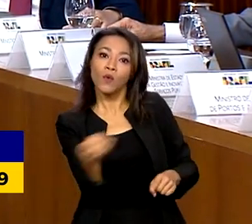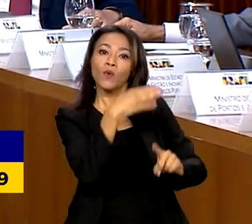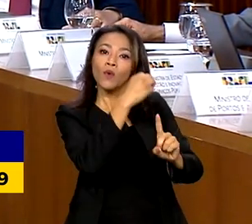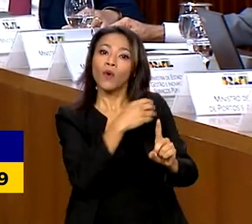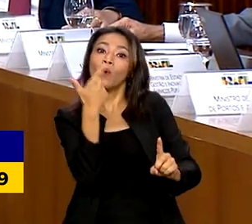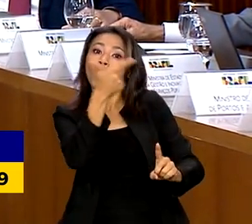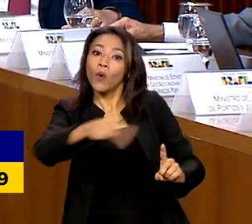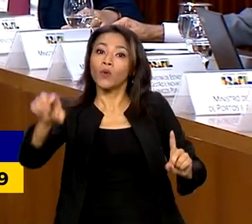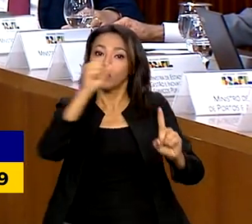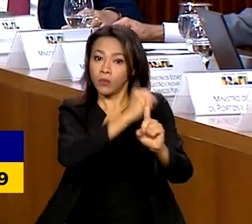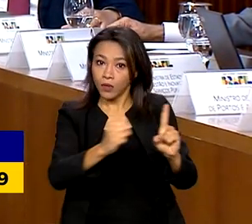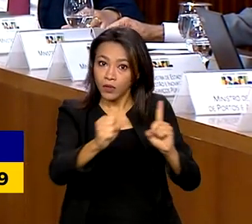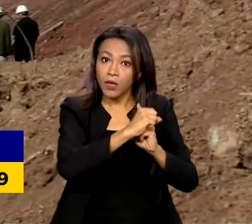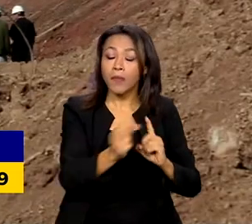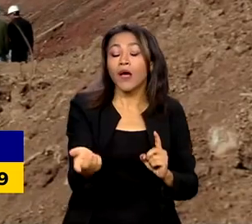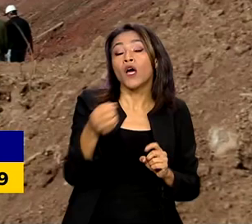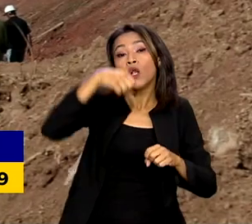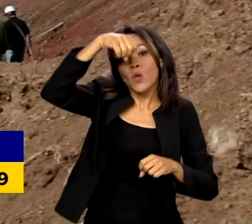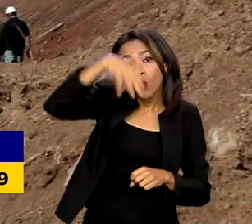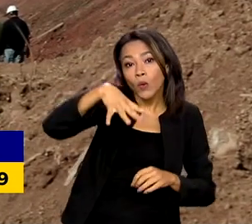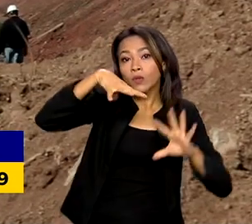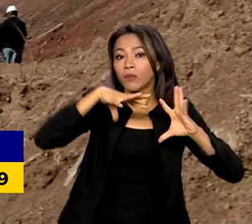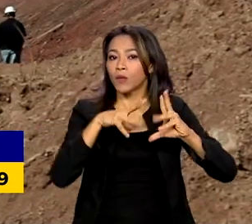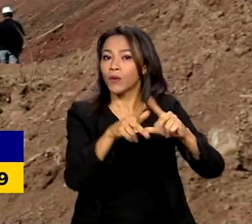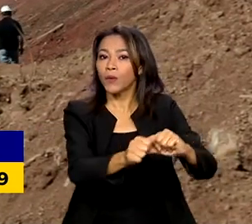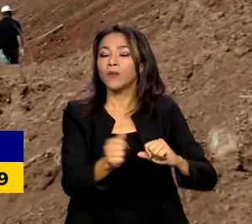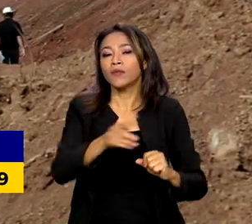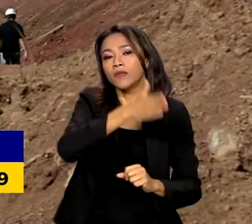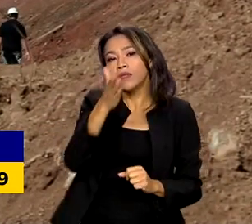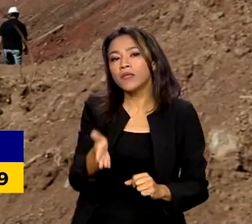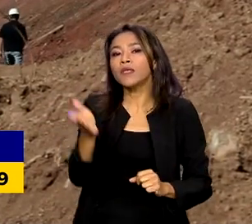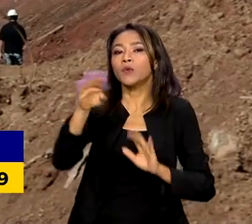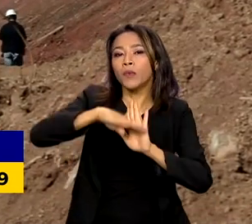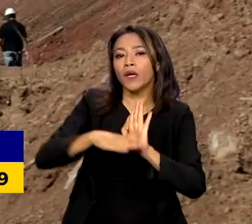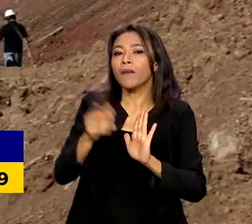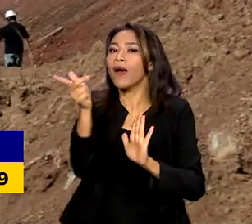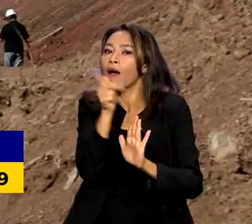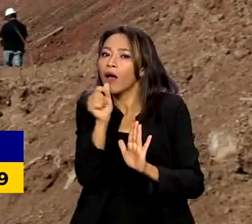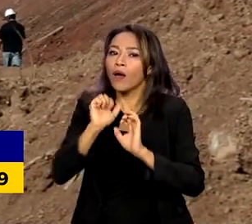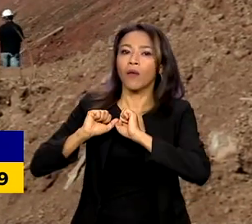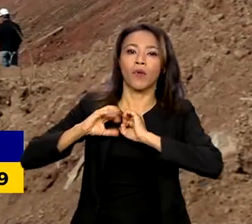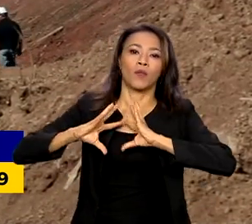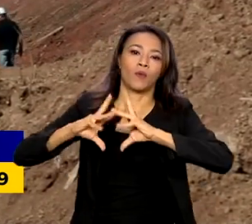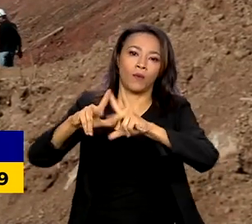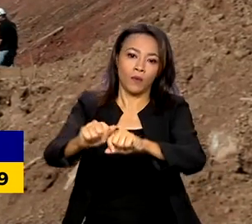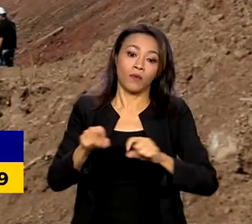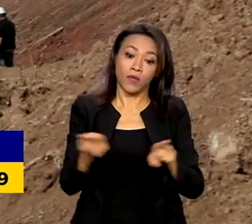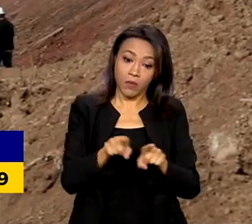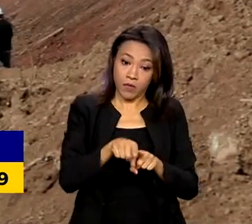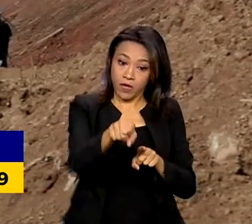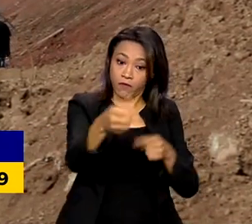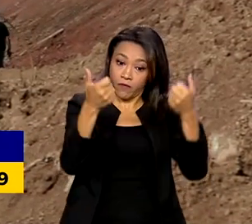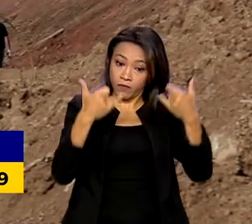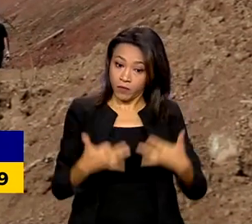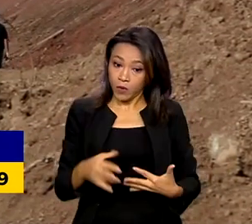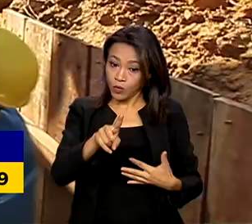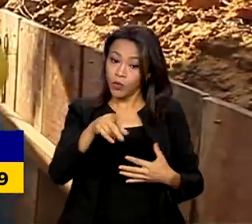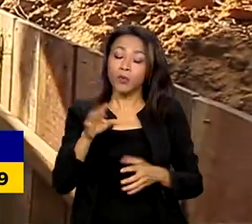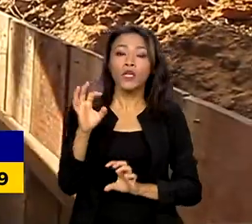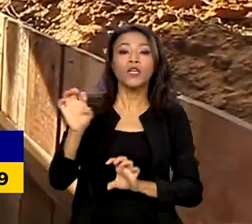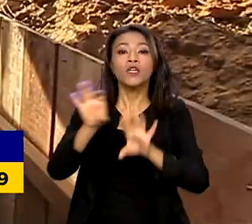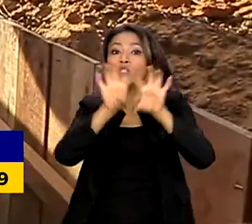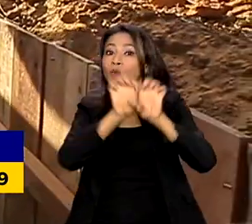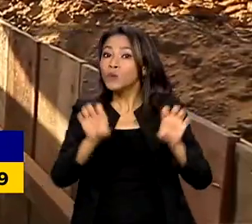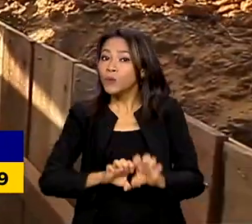Todos e o Água para Todos. Destacou também um amplo programa na área de infraestrutura, que será lançado em julho